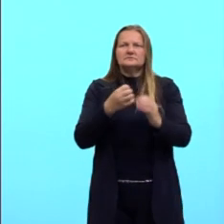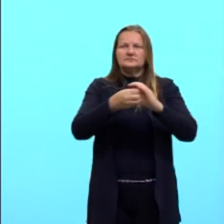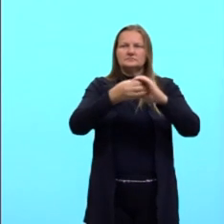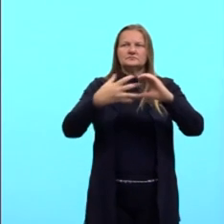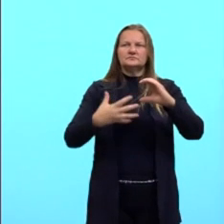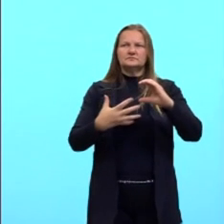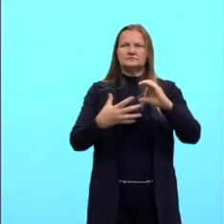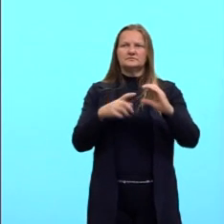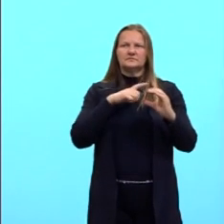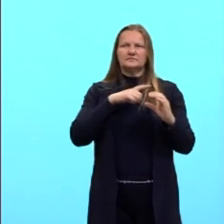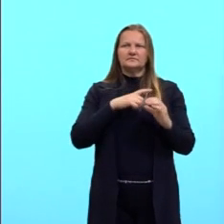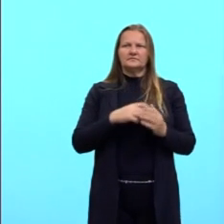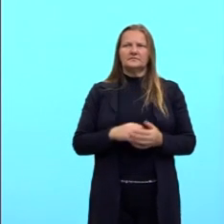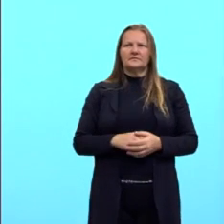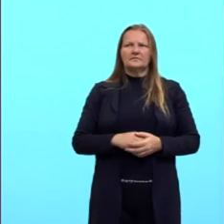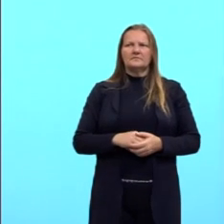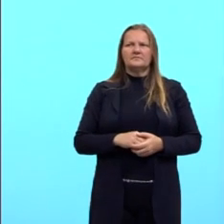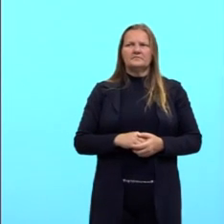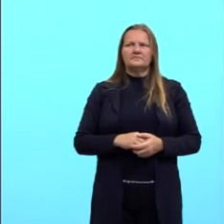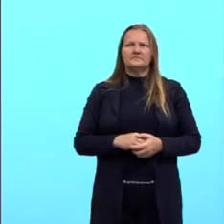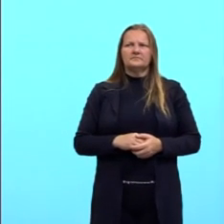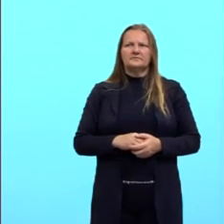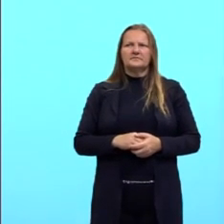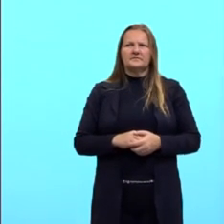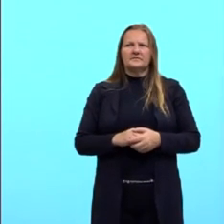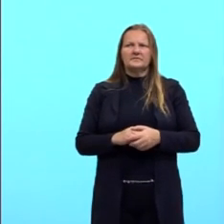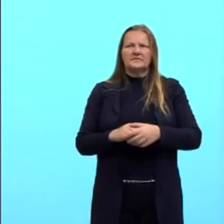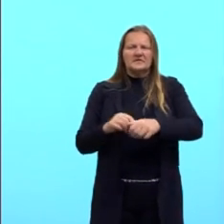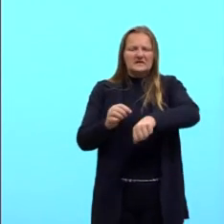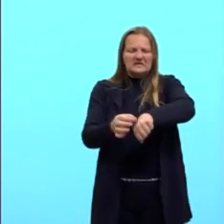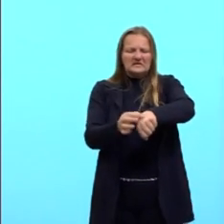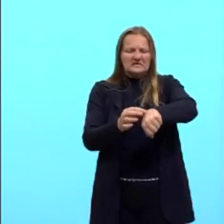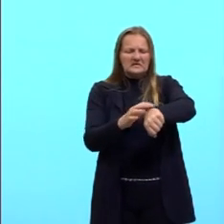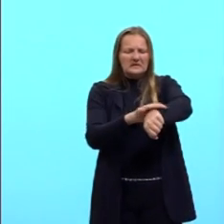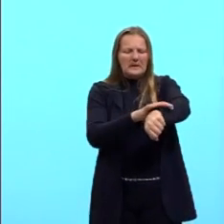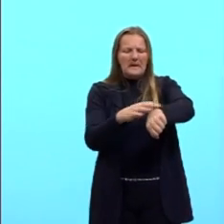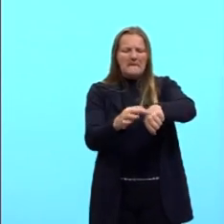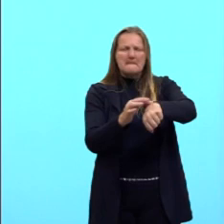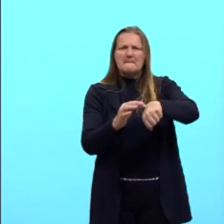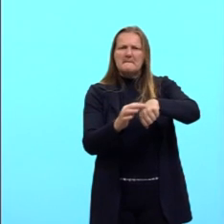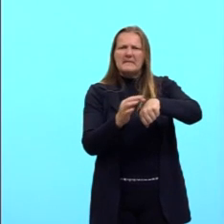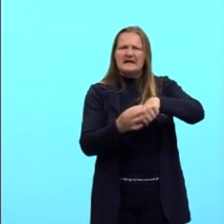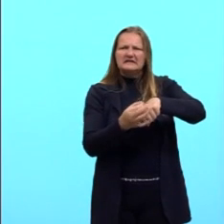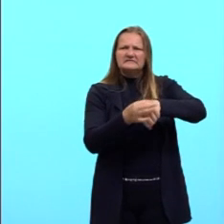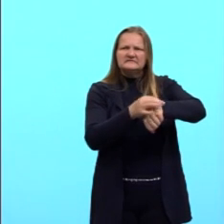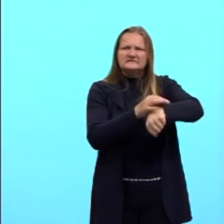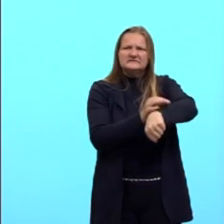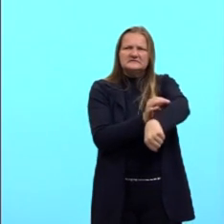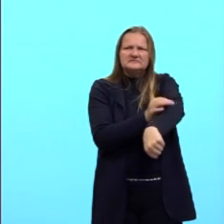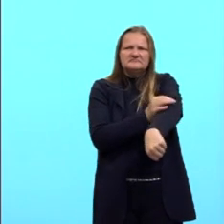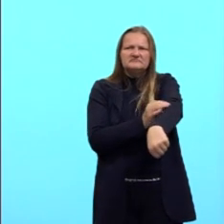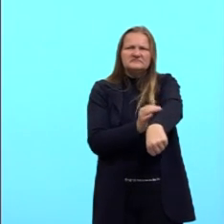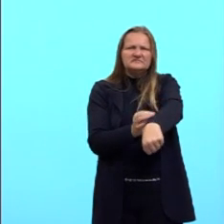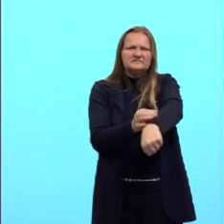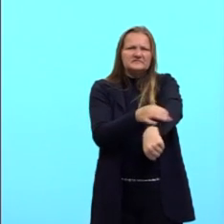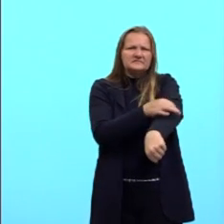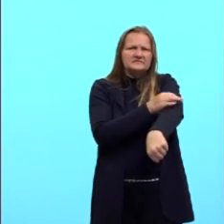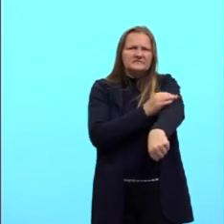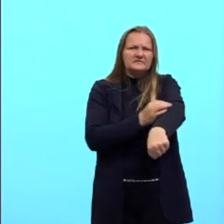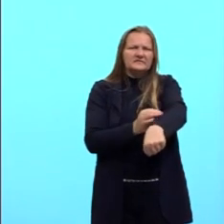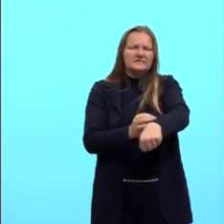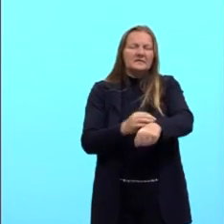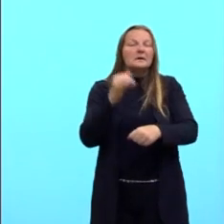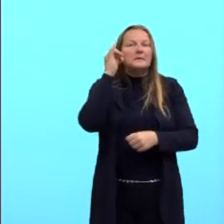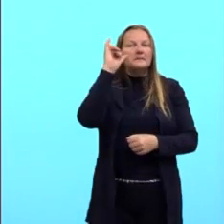também, né? Mais característico do sarampo são essas erupções cutâneas, né? Na pele, essas manchinhas. E a